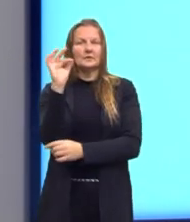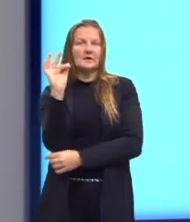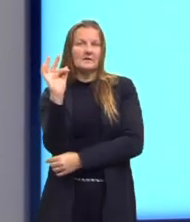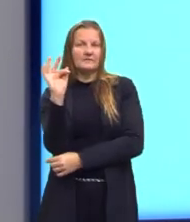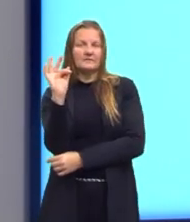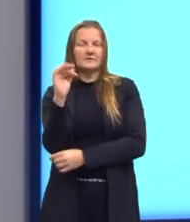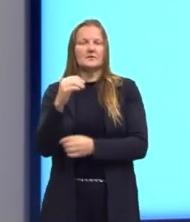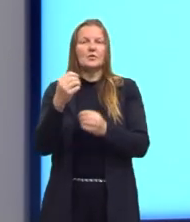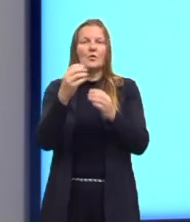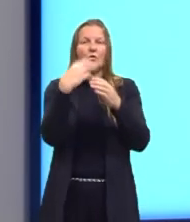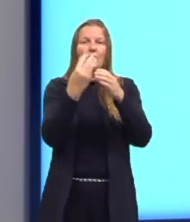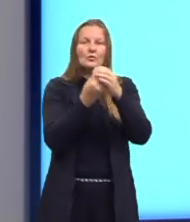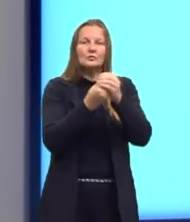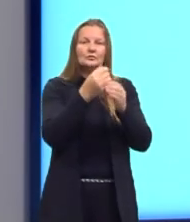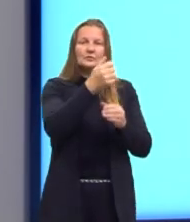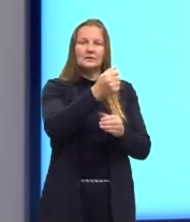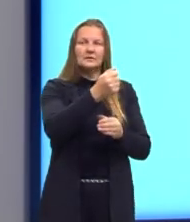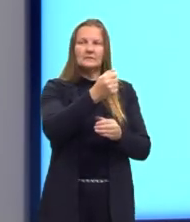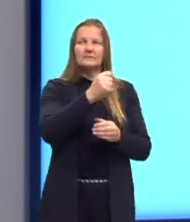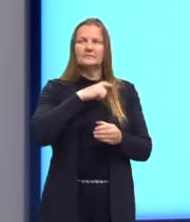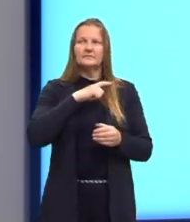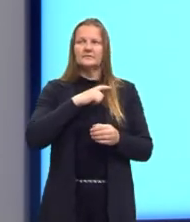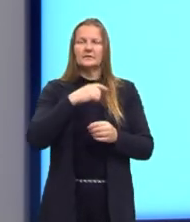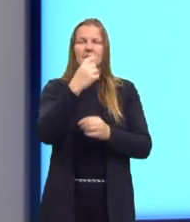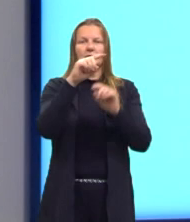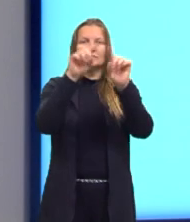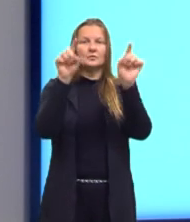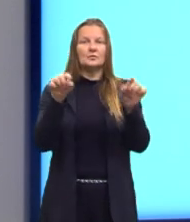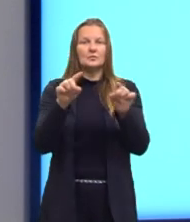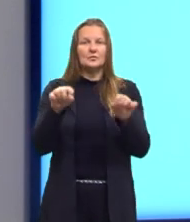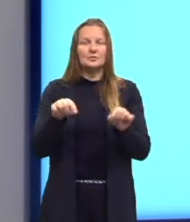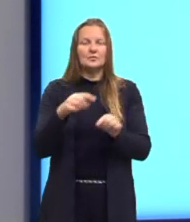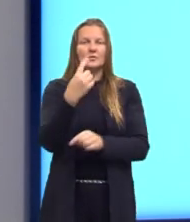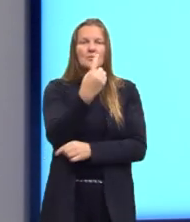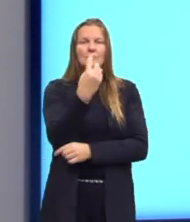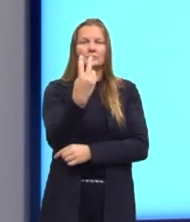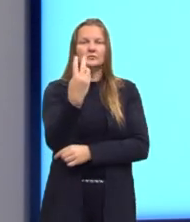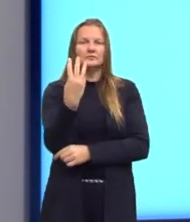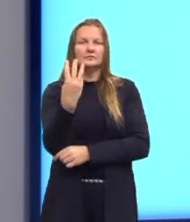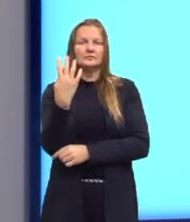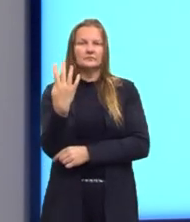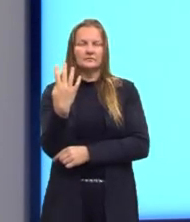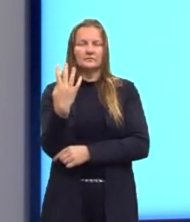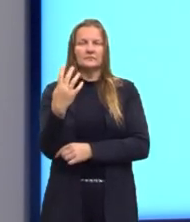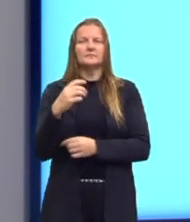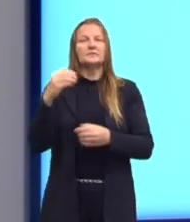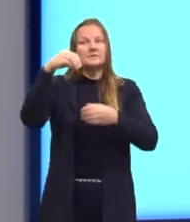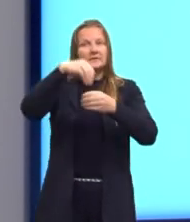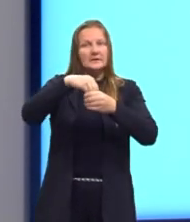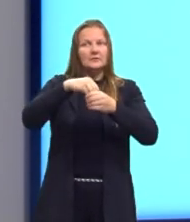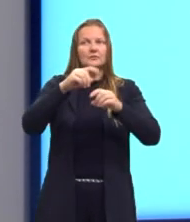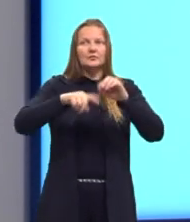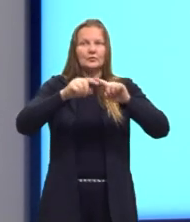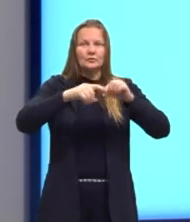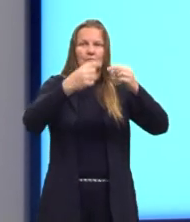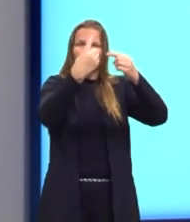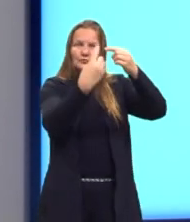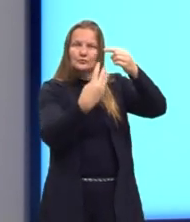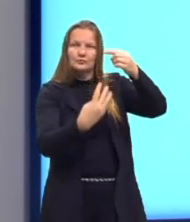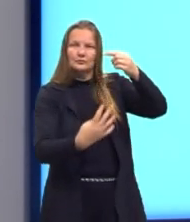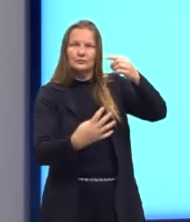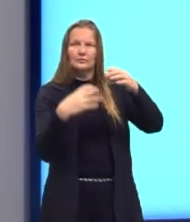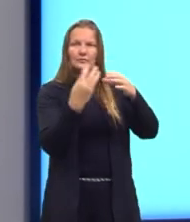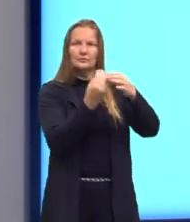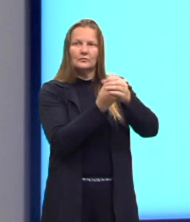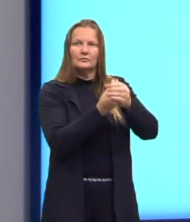conjunto A. Então, ele é composto pelos elementos 1, 2, 3 e 4, né? Todos os elementos de A.